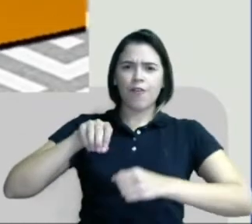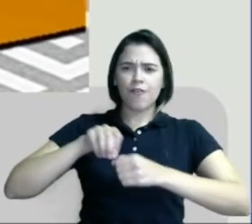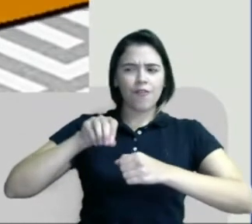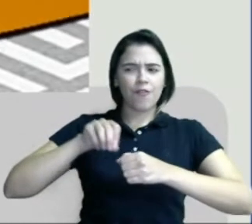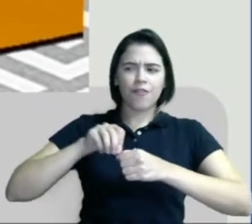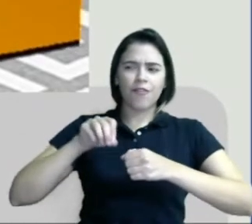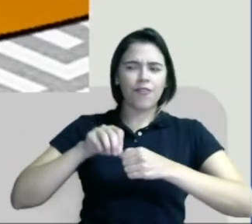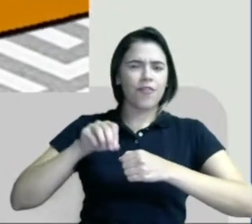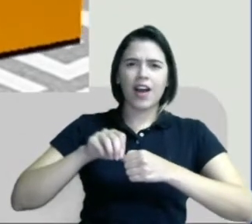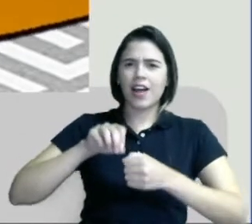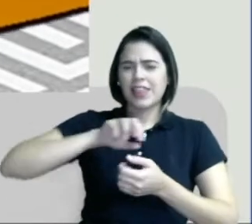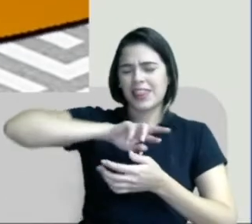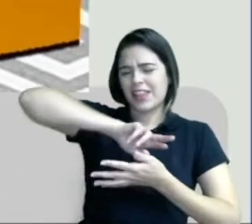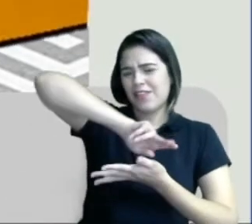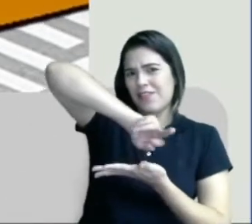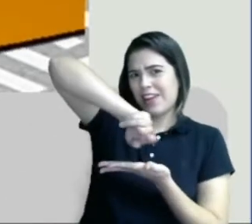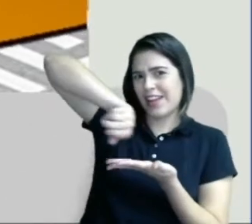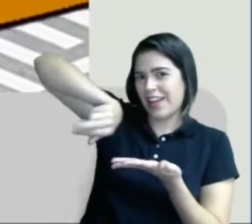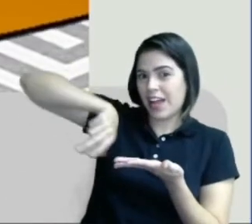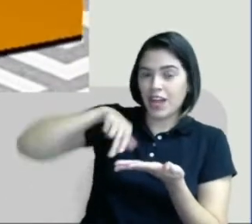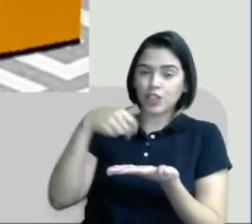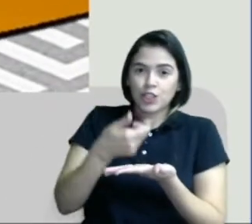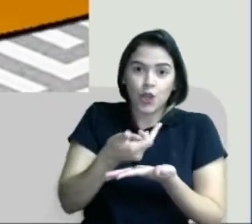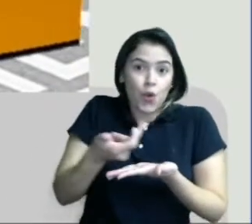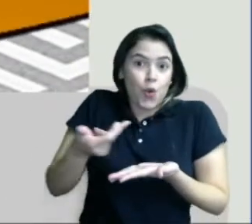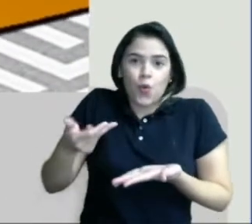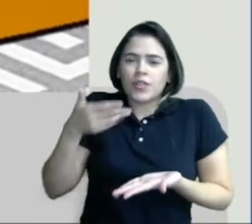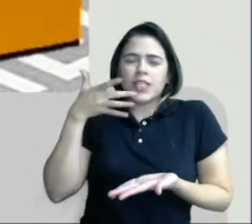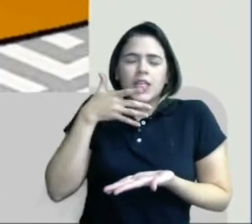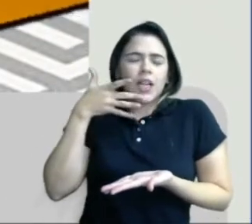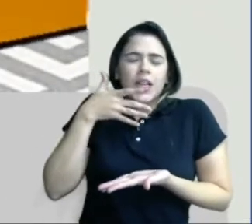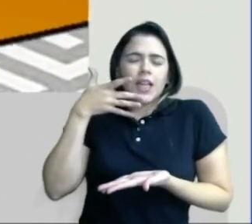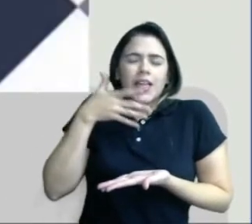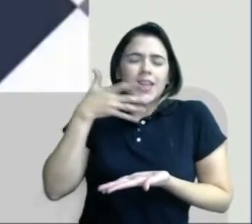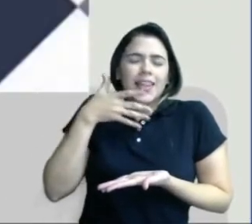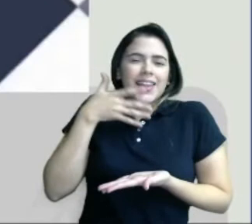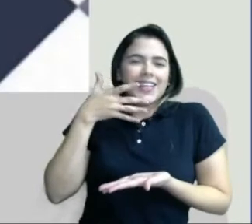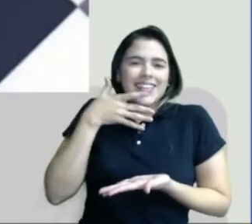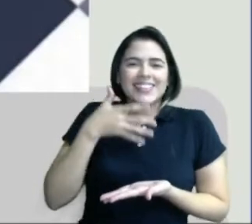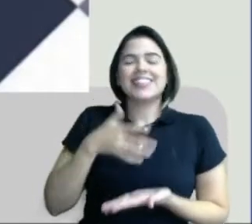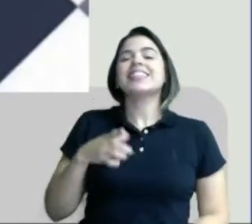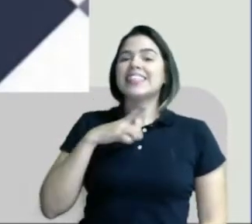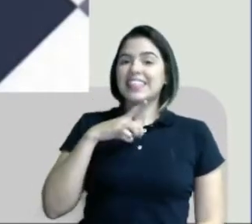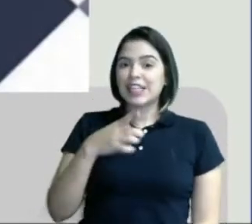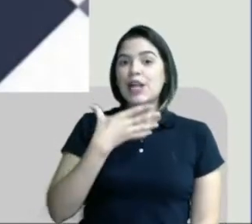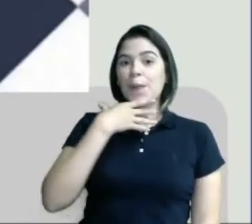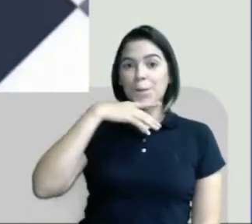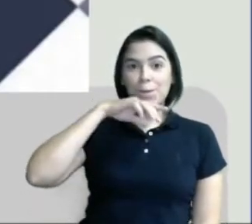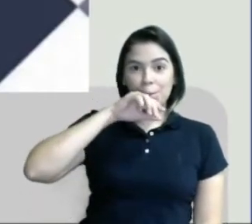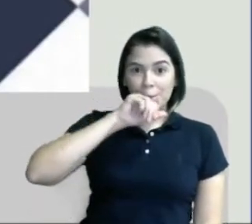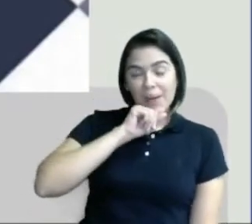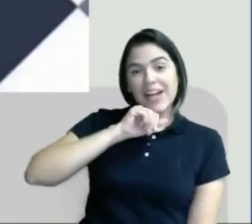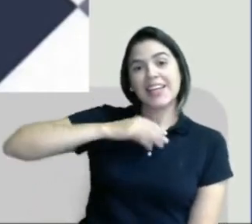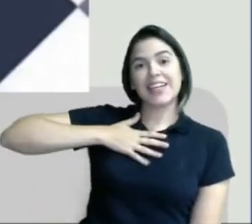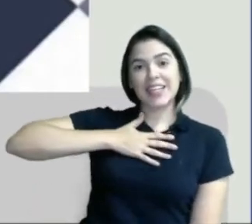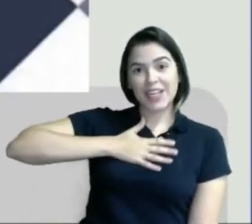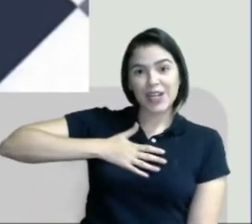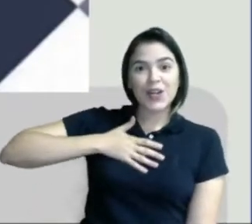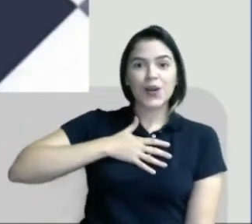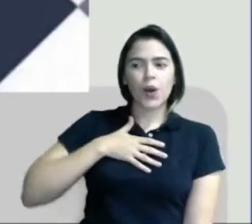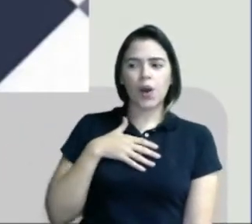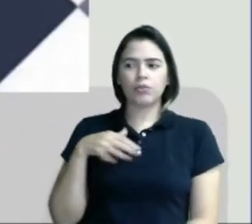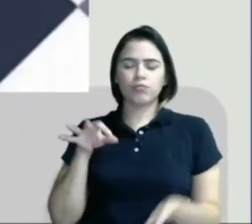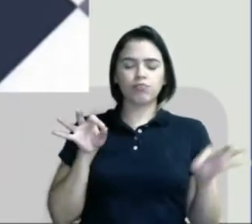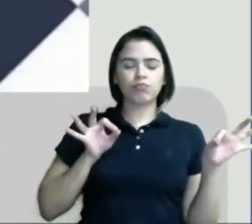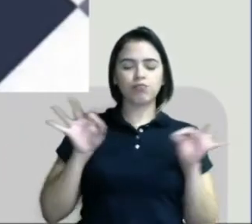um monte de cozinhar. Tem pai que gosta de se